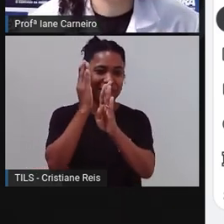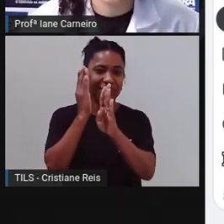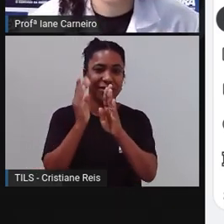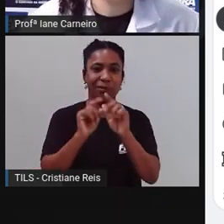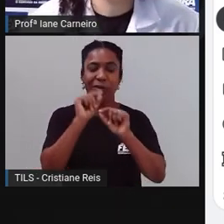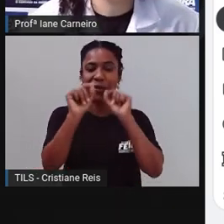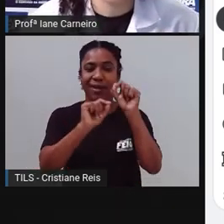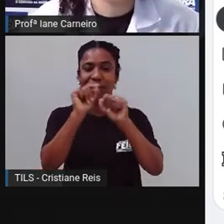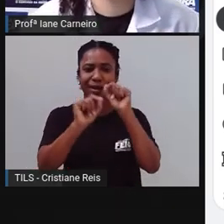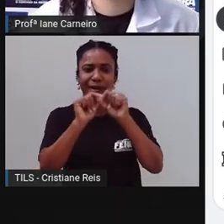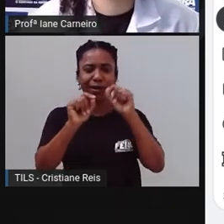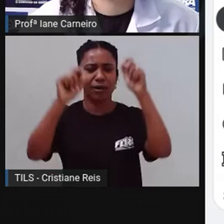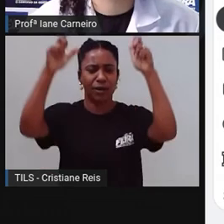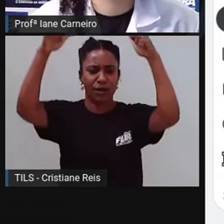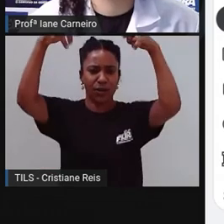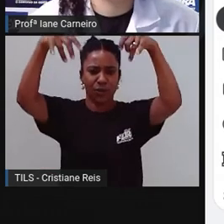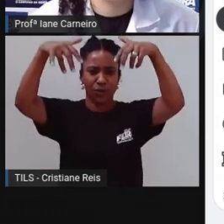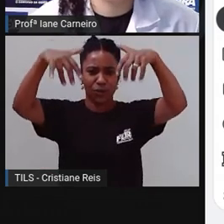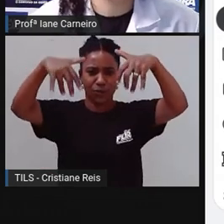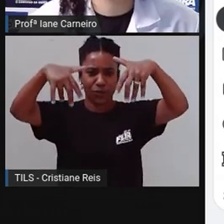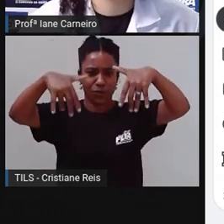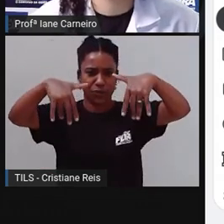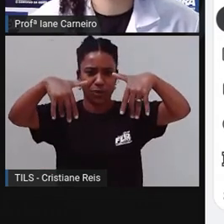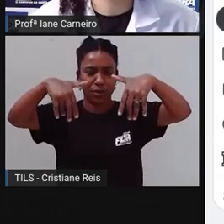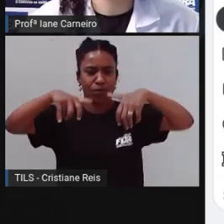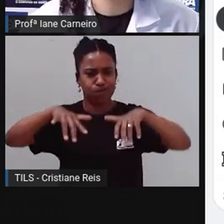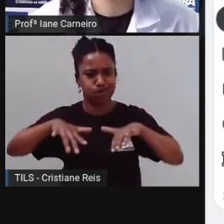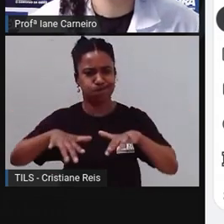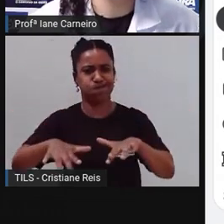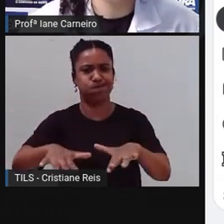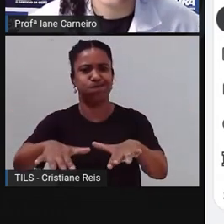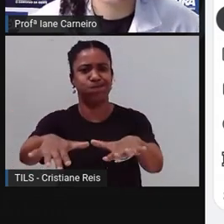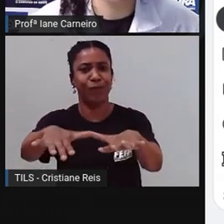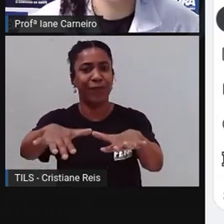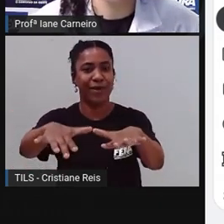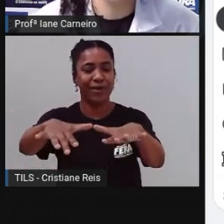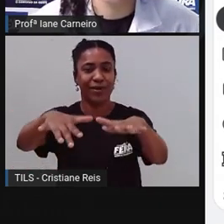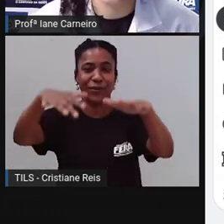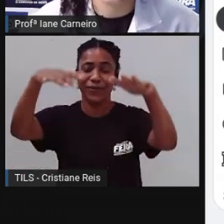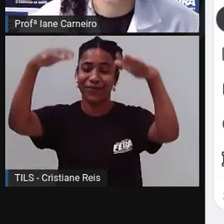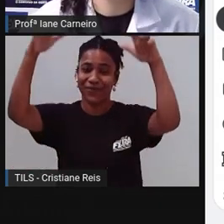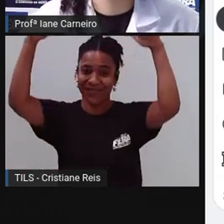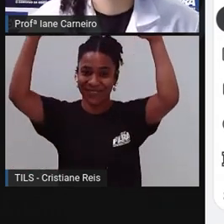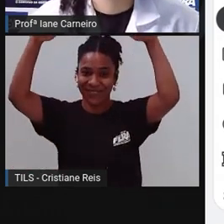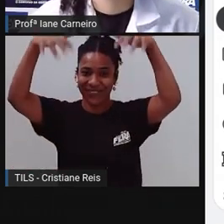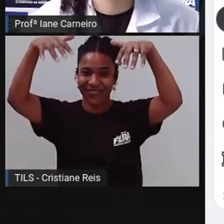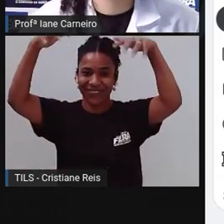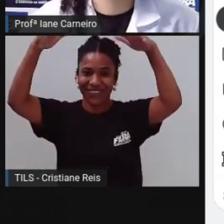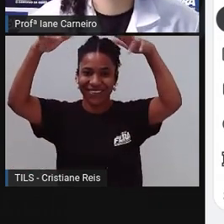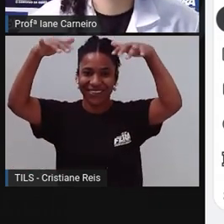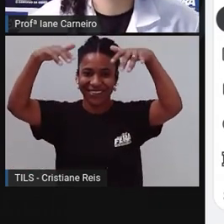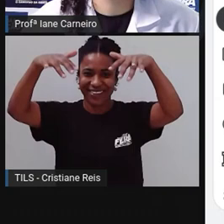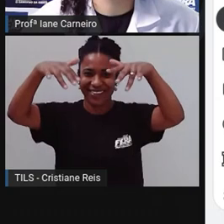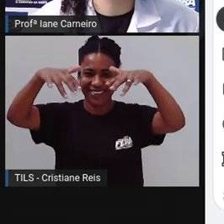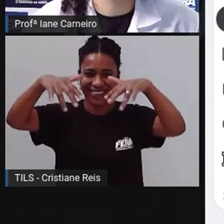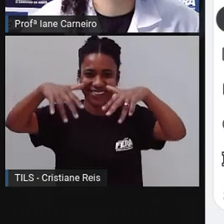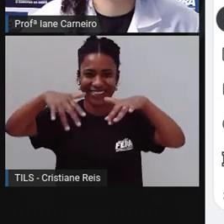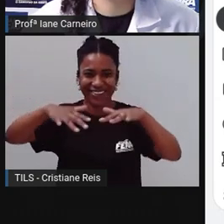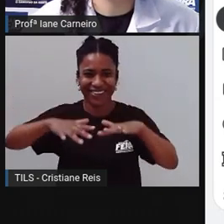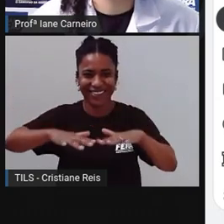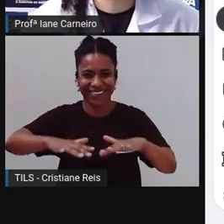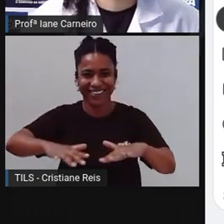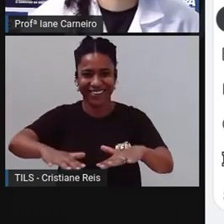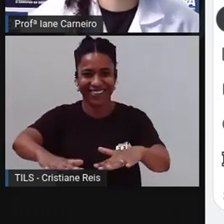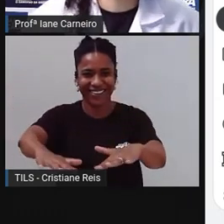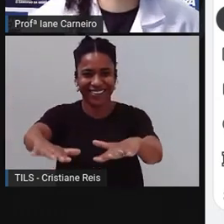o que é, o que é. Cai em pé e corre deitado. É a chuva,